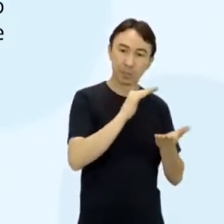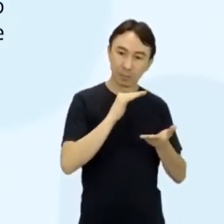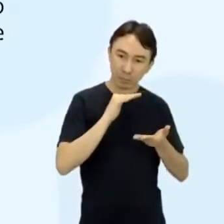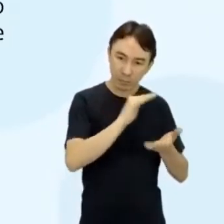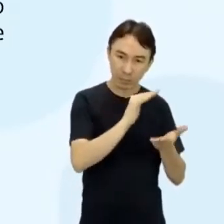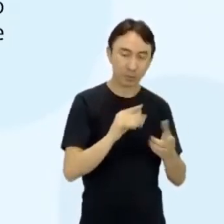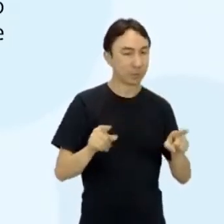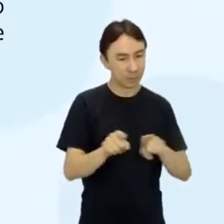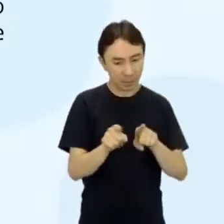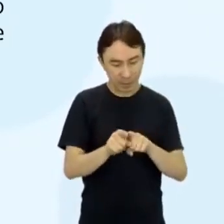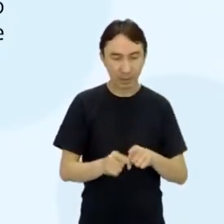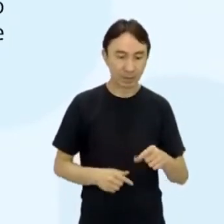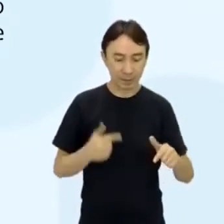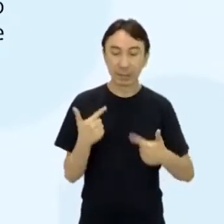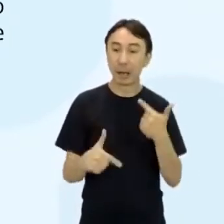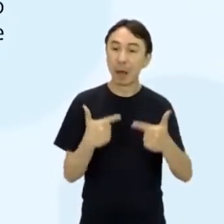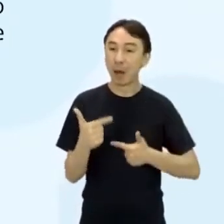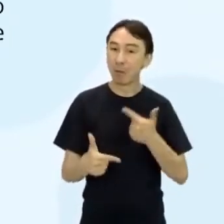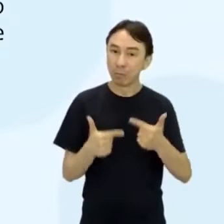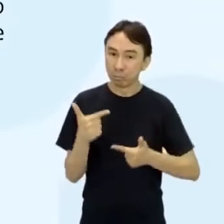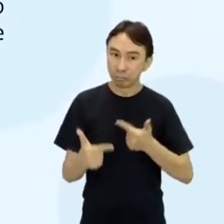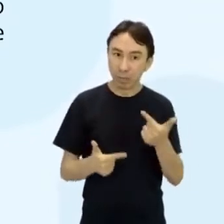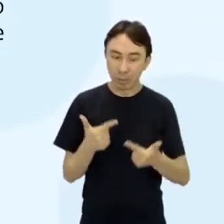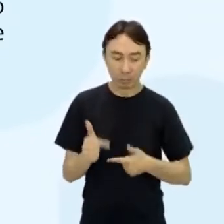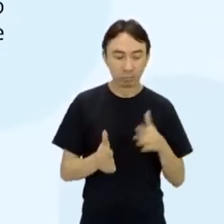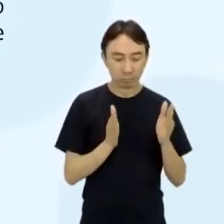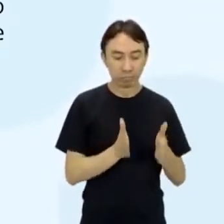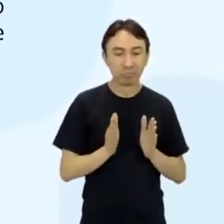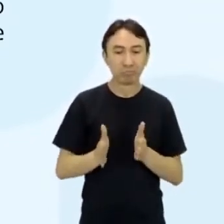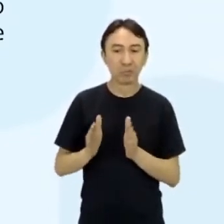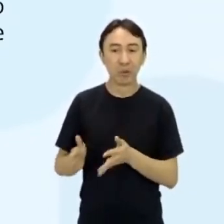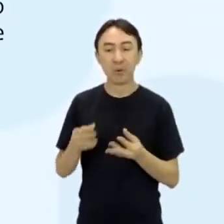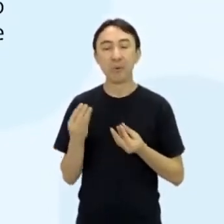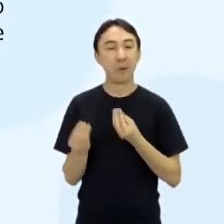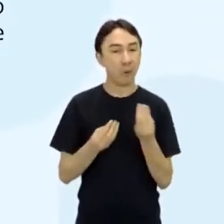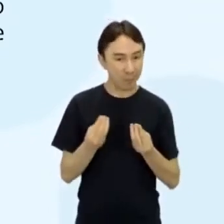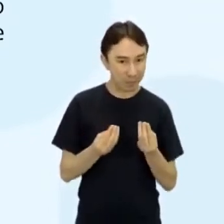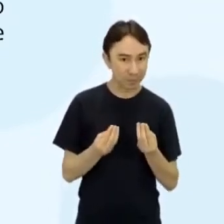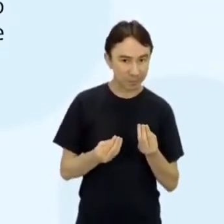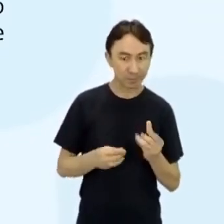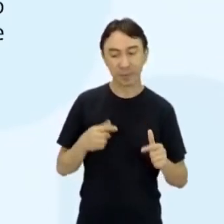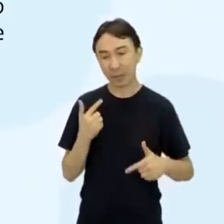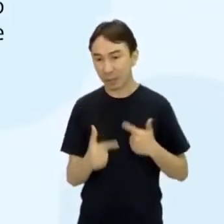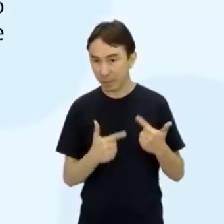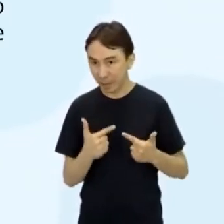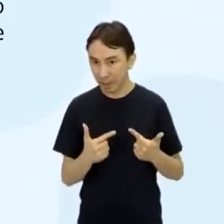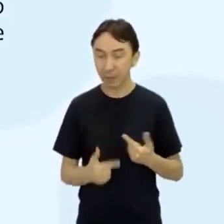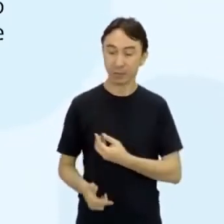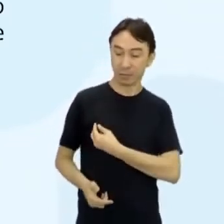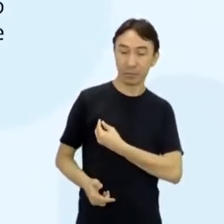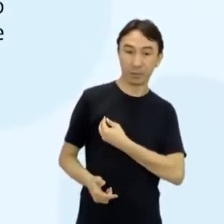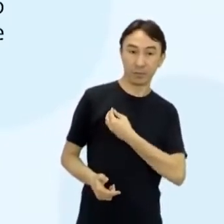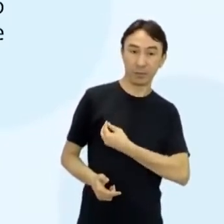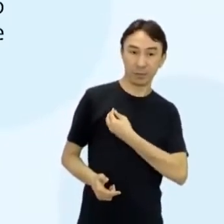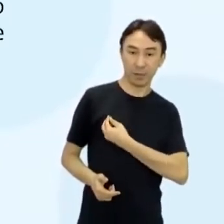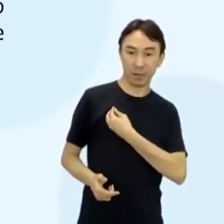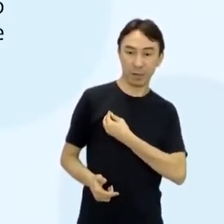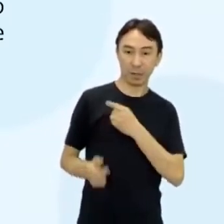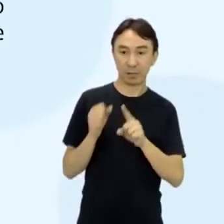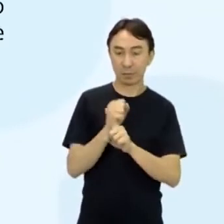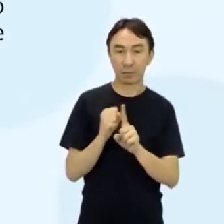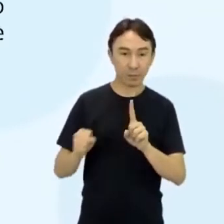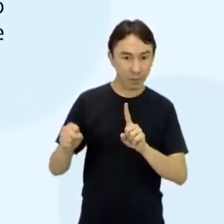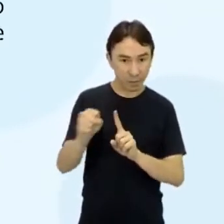A gente vem falando muito do trabalho, né? E da vida social em diferentes sociedades e períodos,